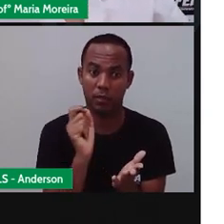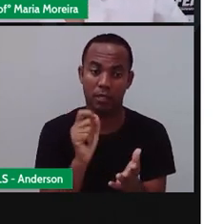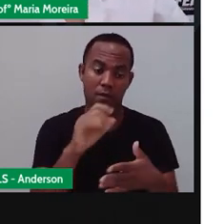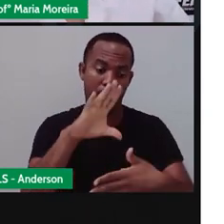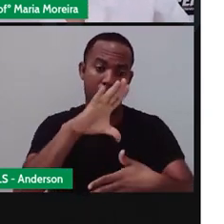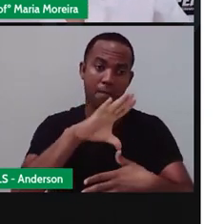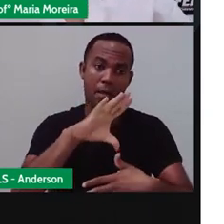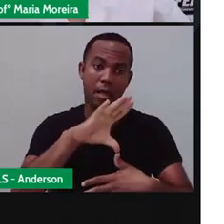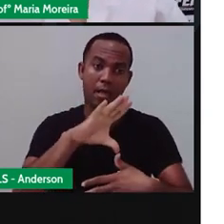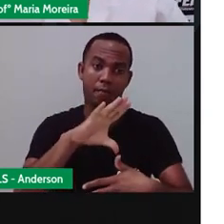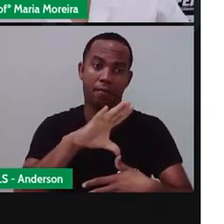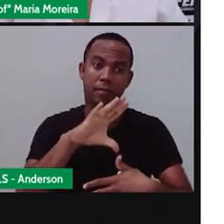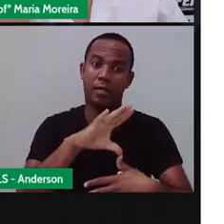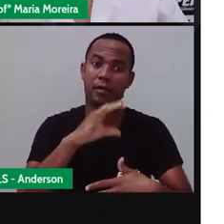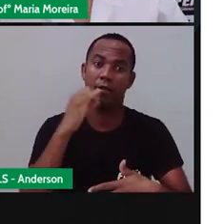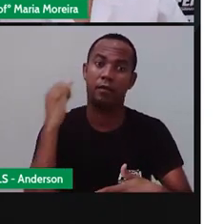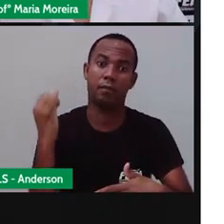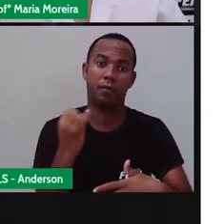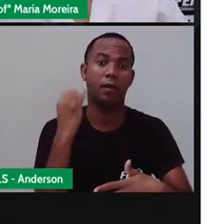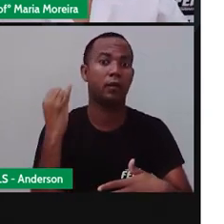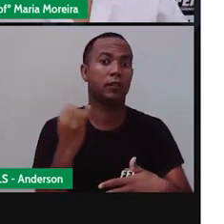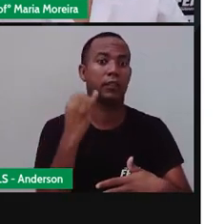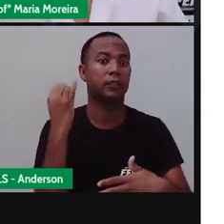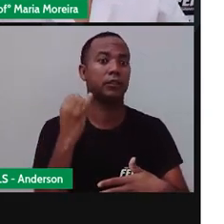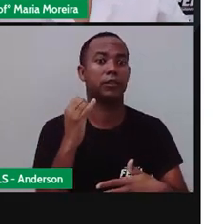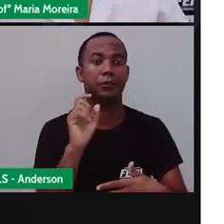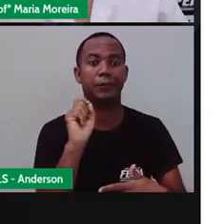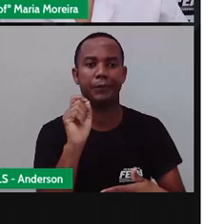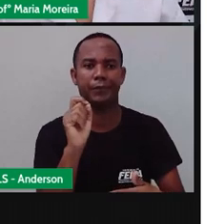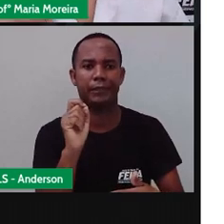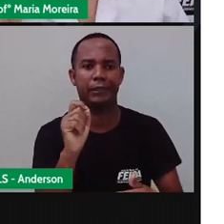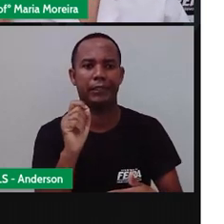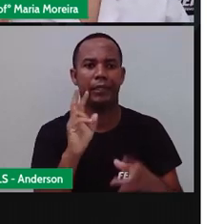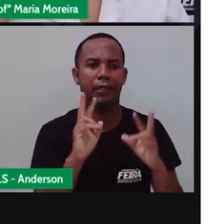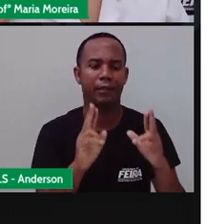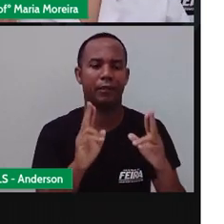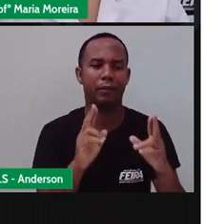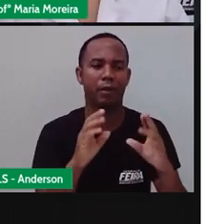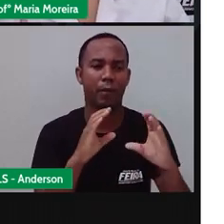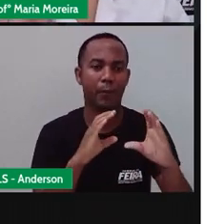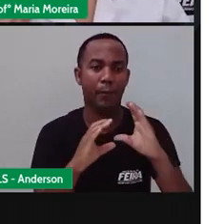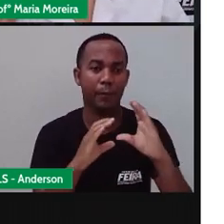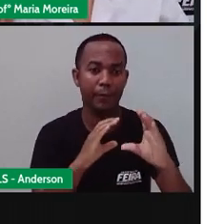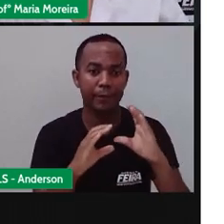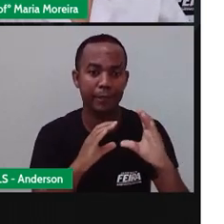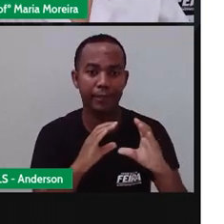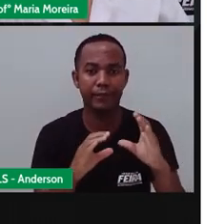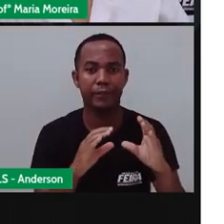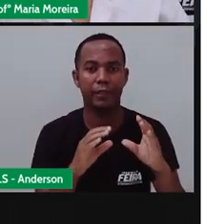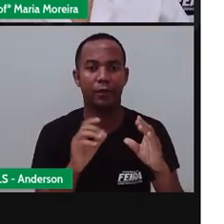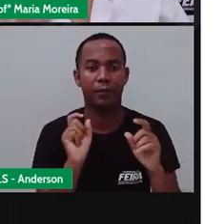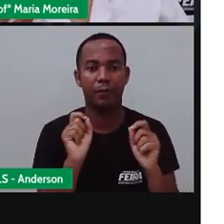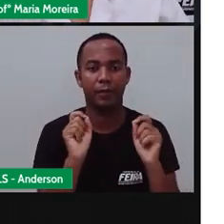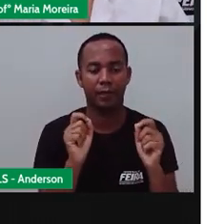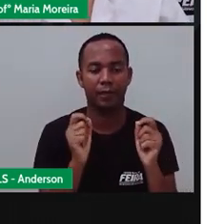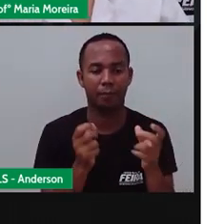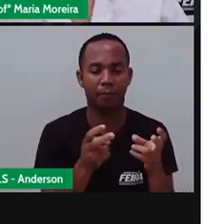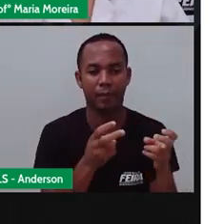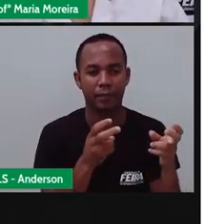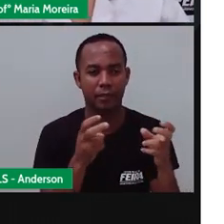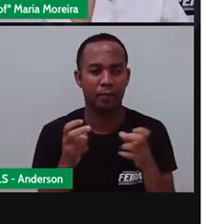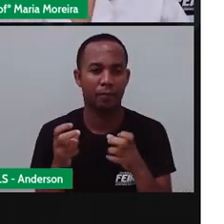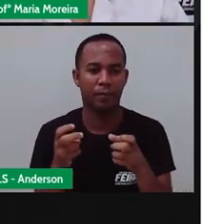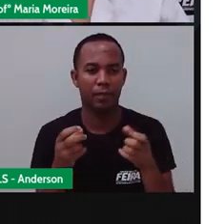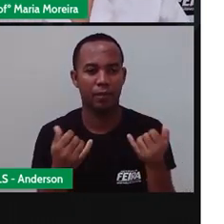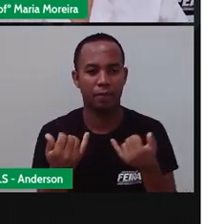mapas, né, são uma forma de comunicação. Uma maneira que as pessoas têm de se expressar e compartilharem